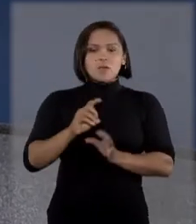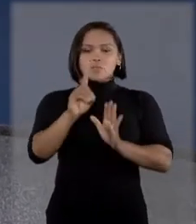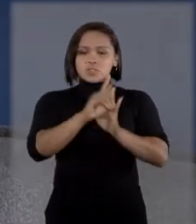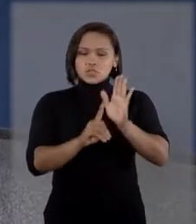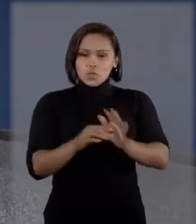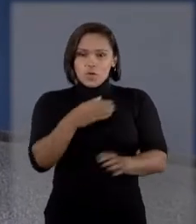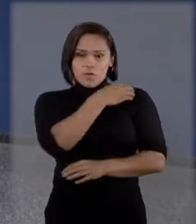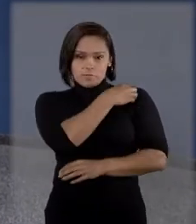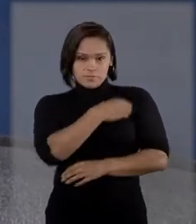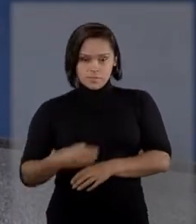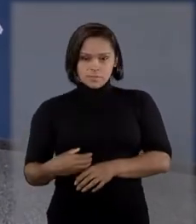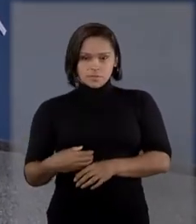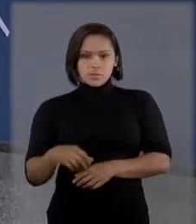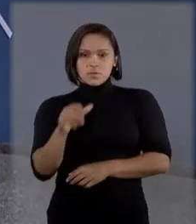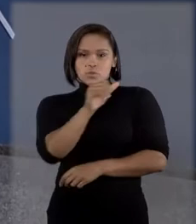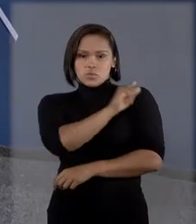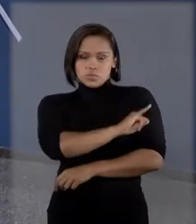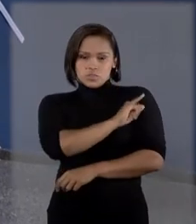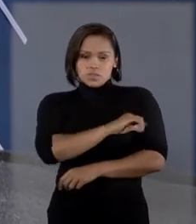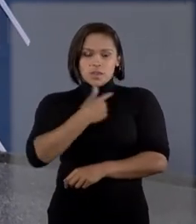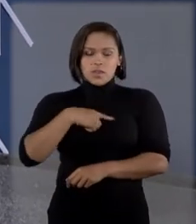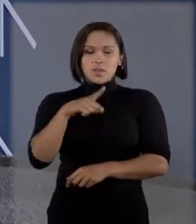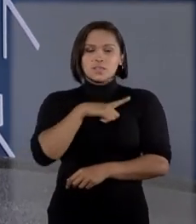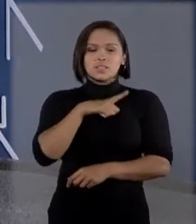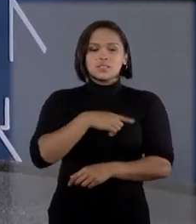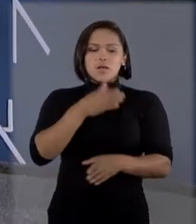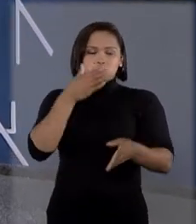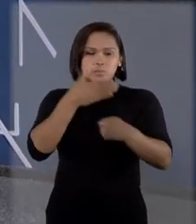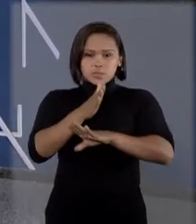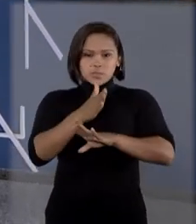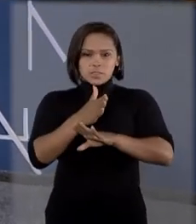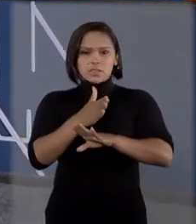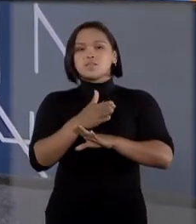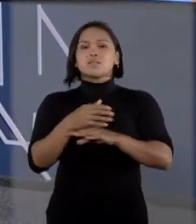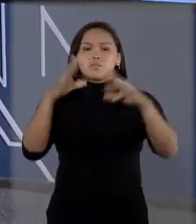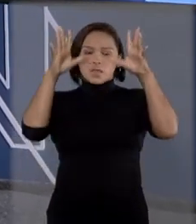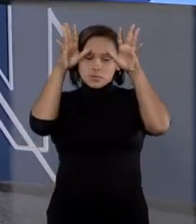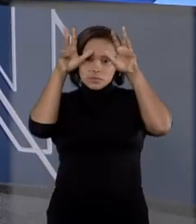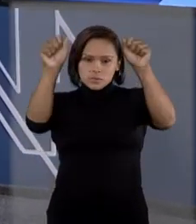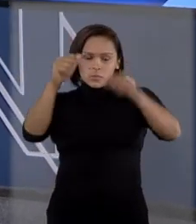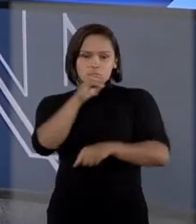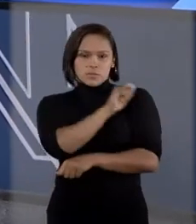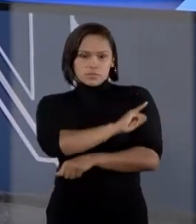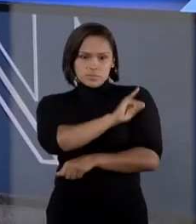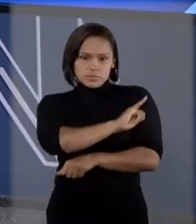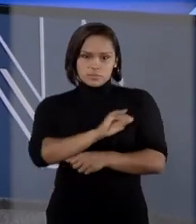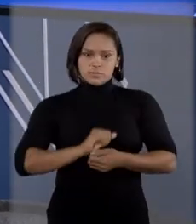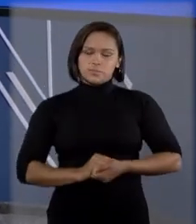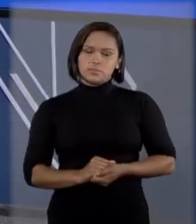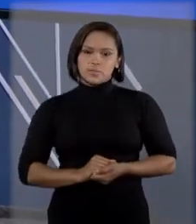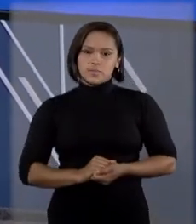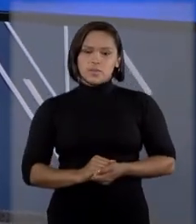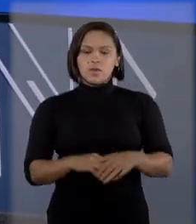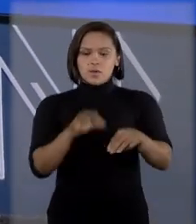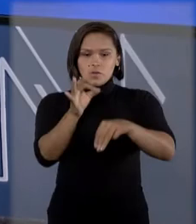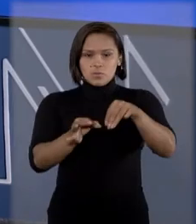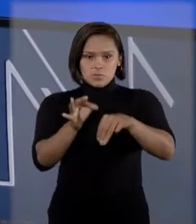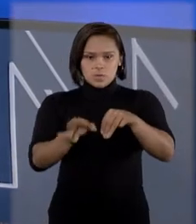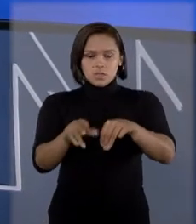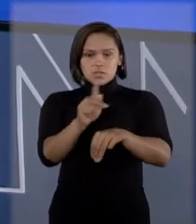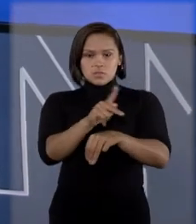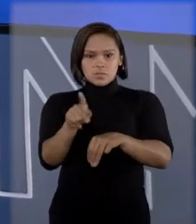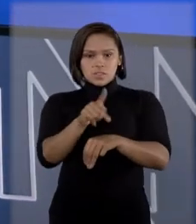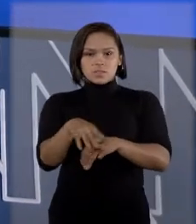de Regatas Vasco da Gama, que tinha sido autorizada pelo Tribunal de Justiça do Rio de Janeiro. O ministro Humberto